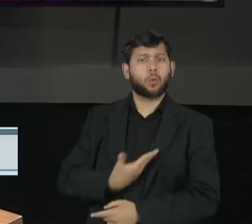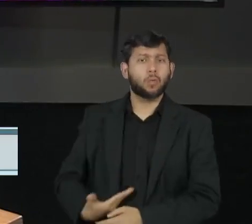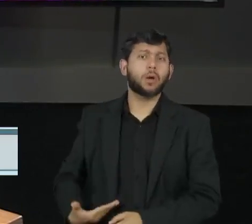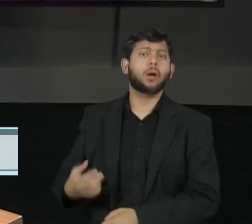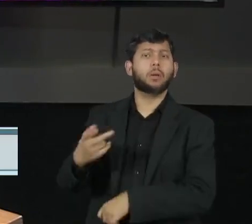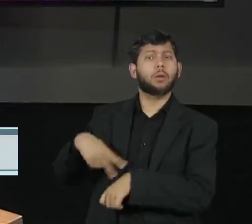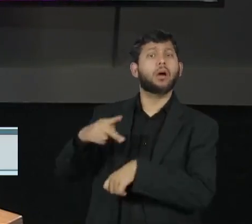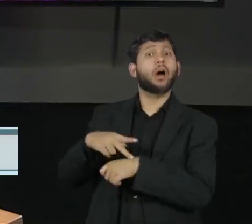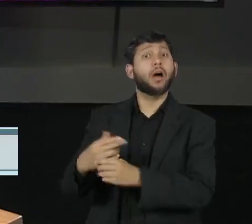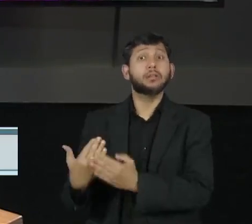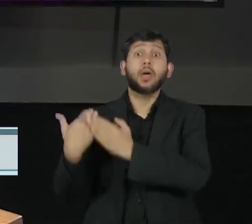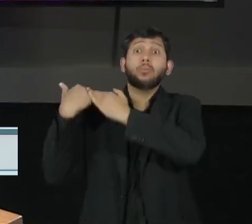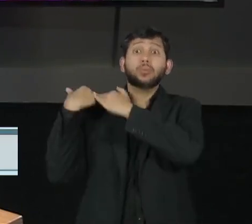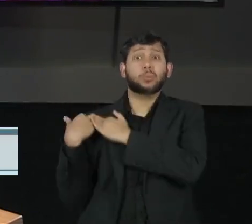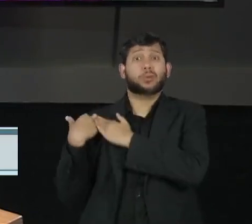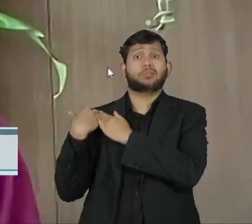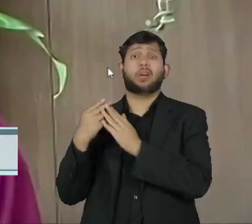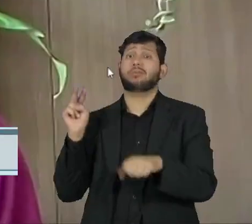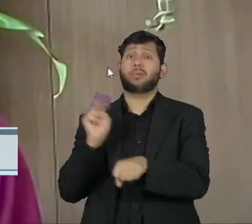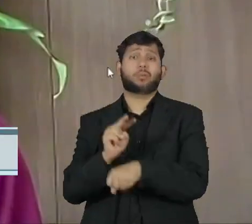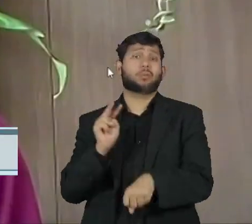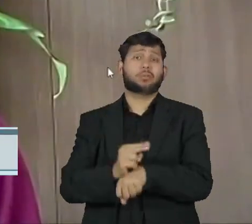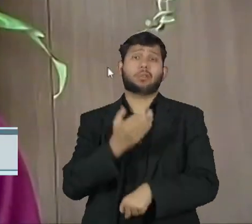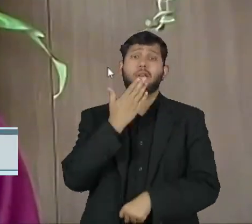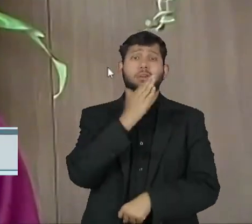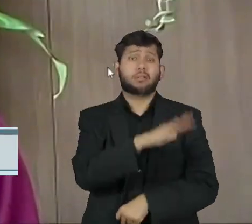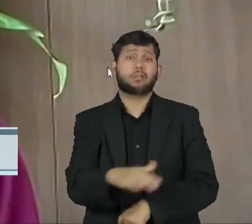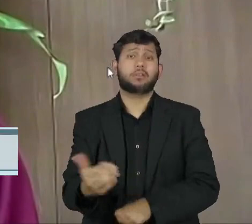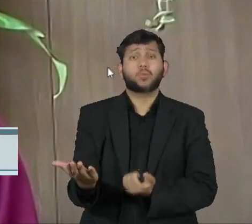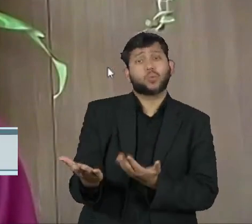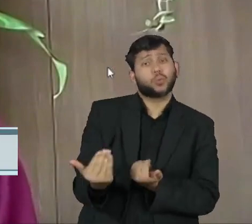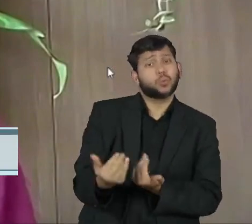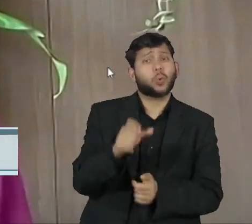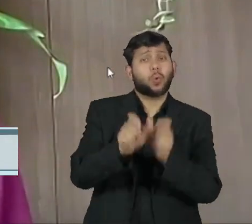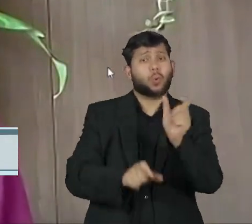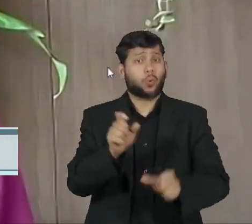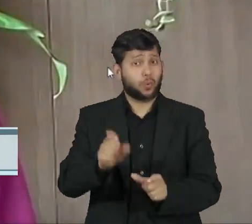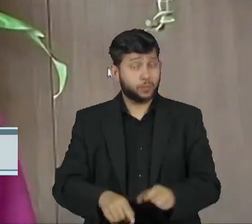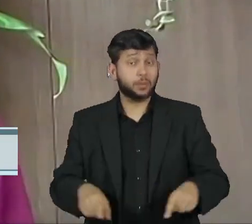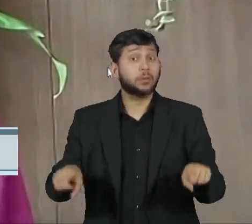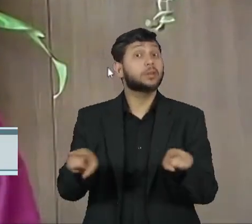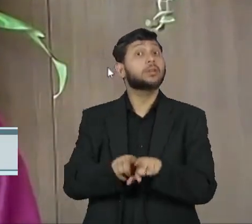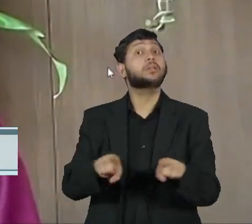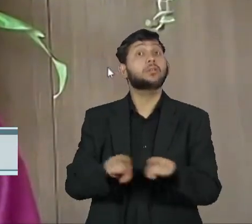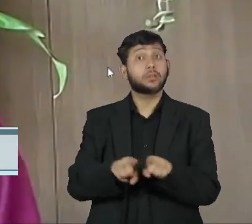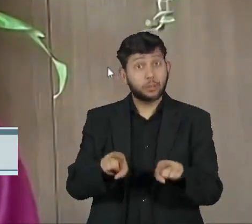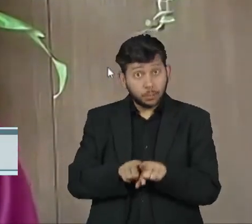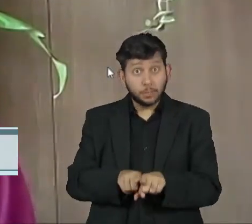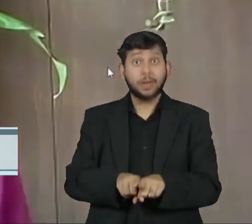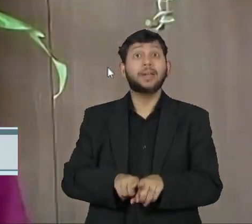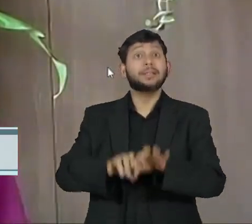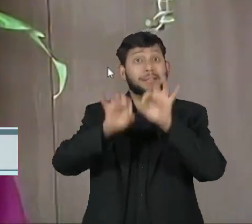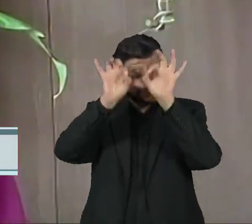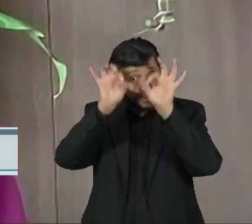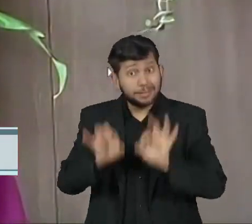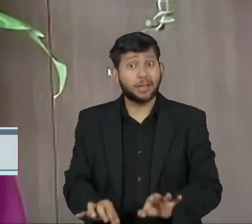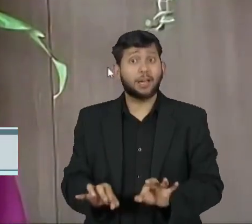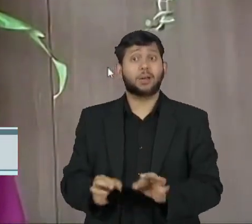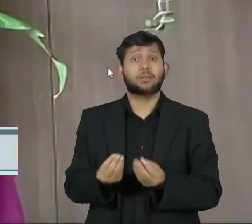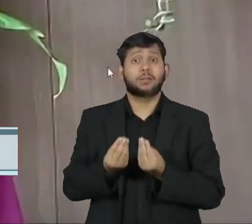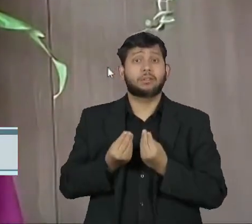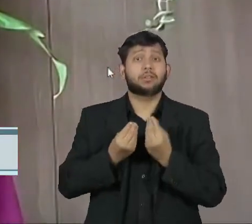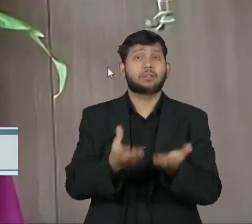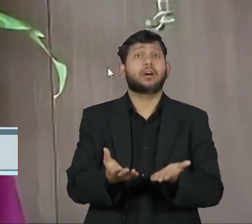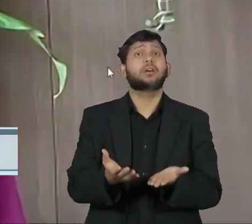garantir com prioridade absoluta os direitos dessa população e também com prioridade absoluta colocá-los a